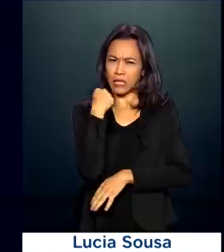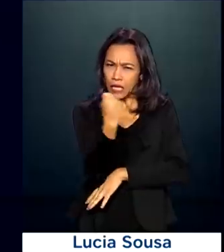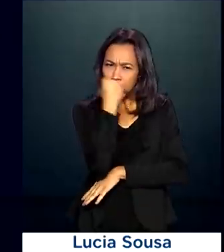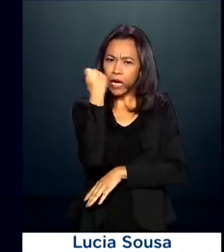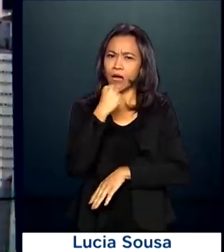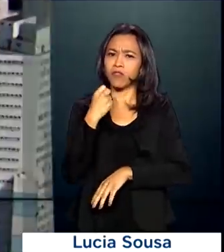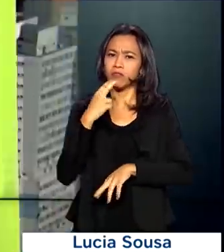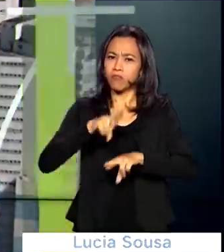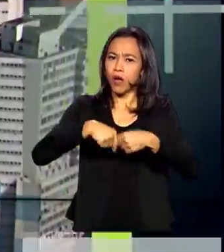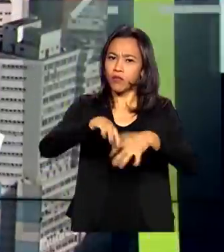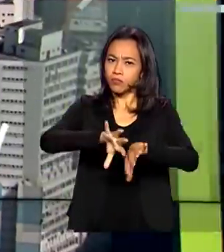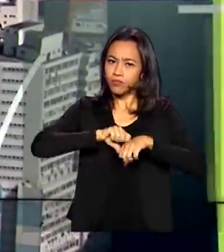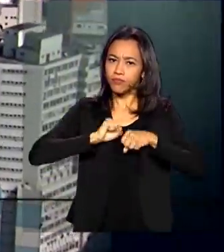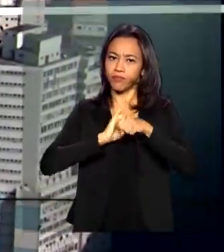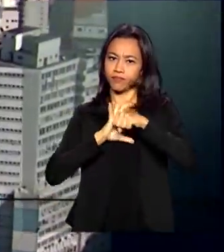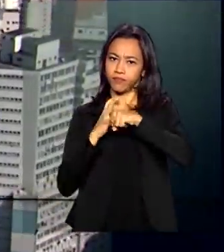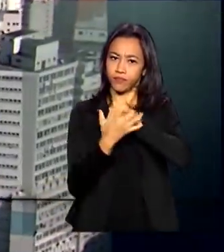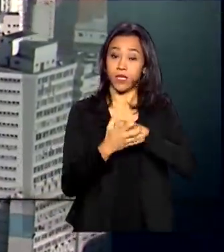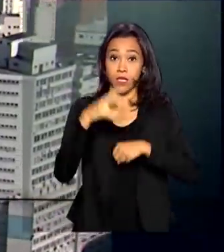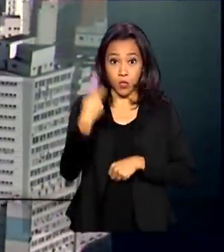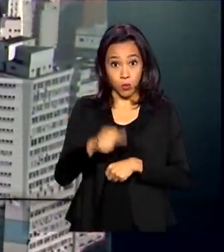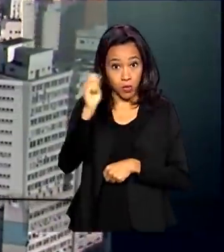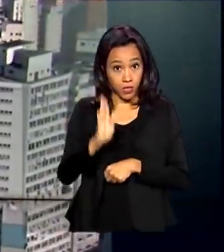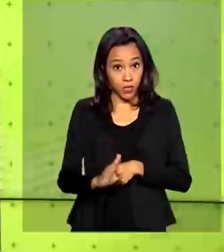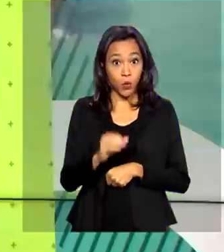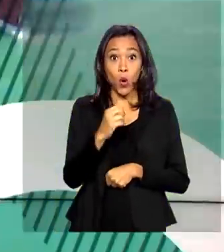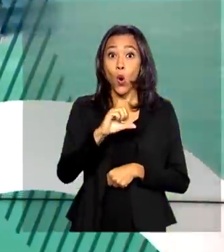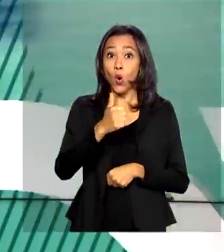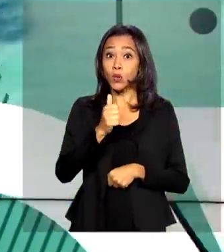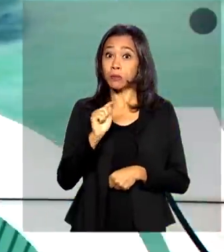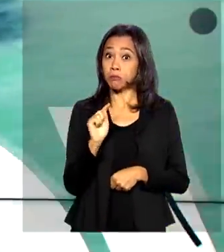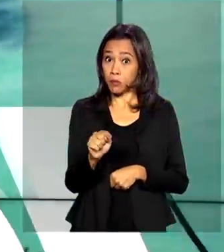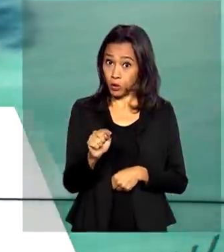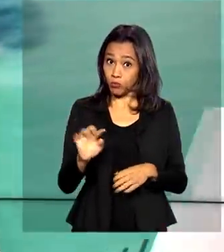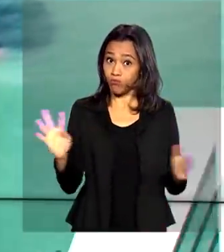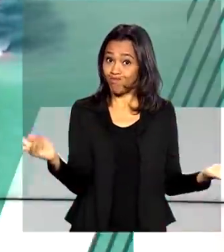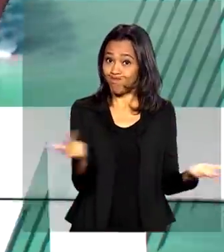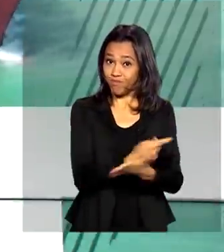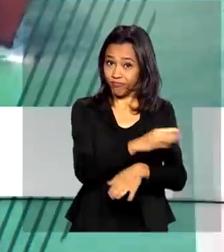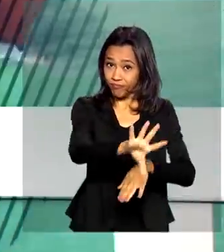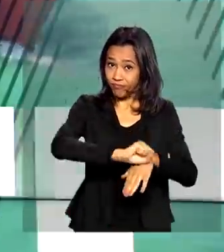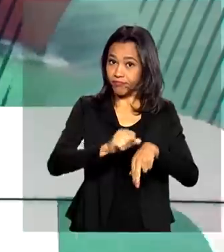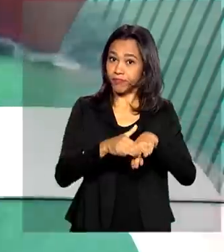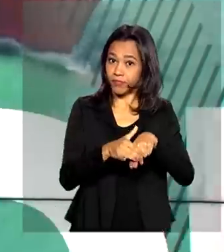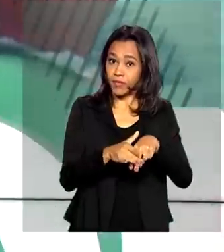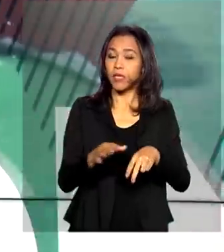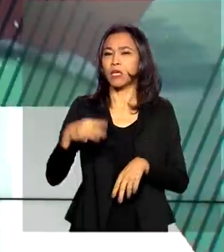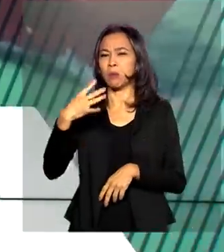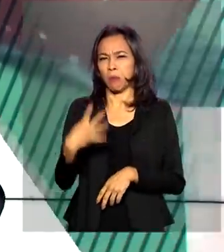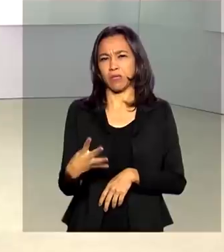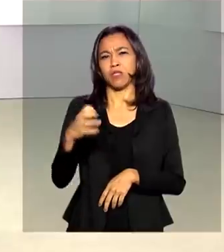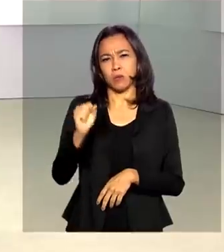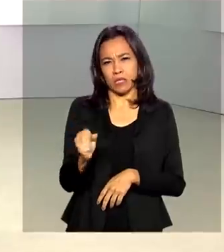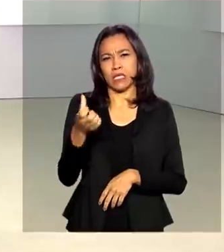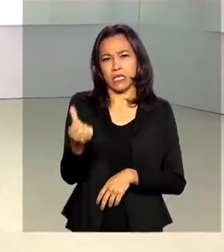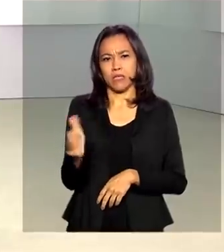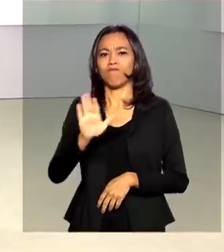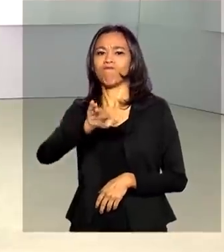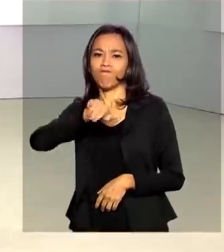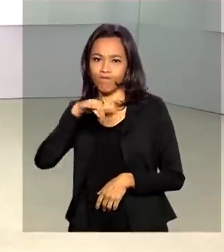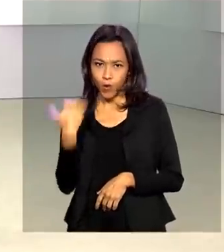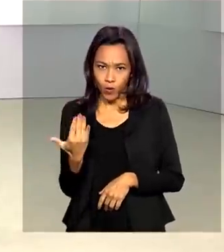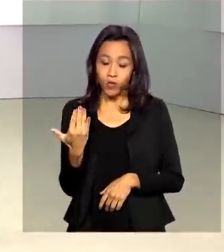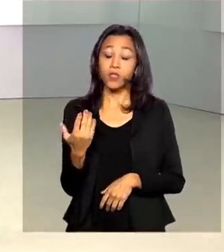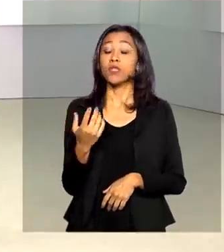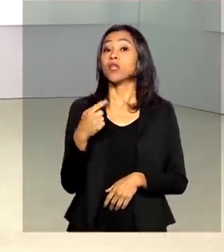coronavírus. Até agora, o Brasil tem mais de 11 mil casos e 486 mortes. E para ajudar